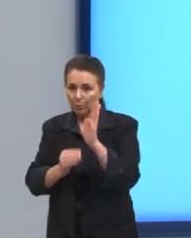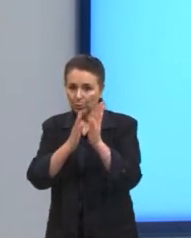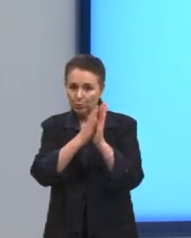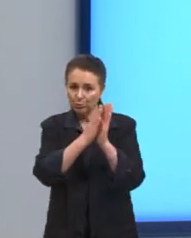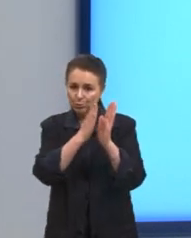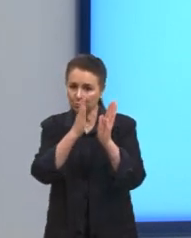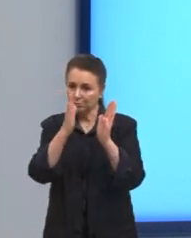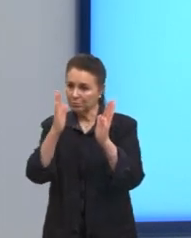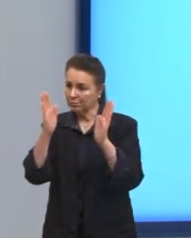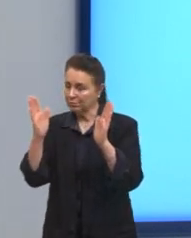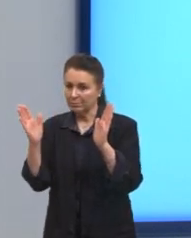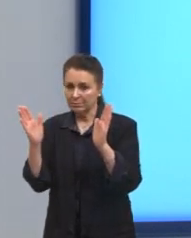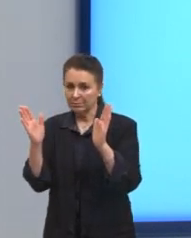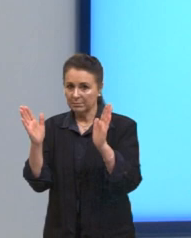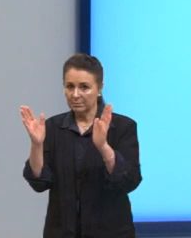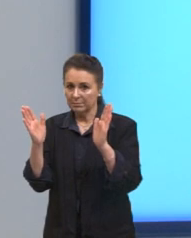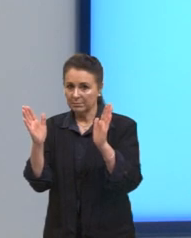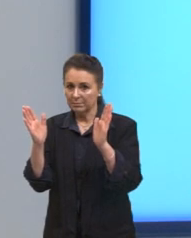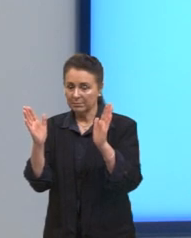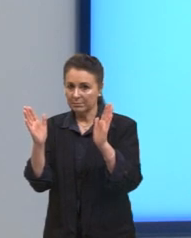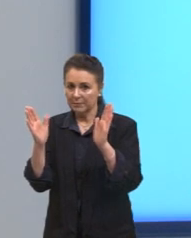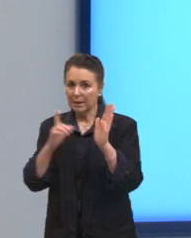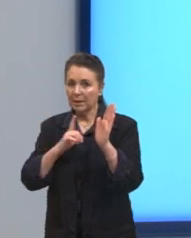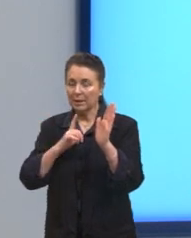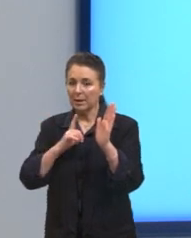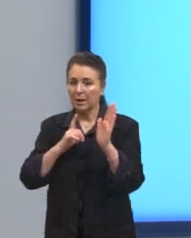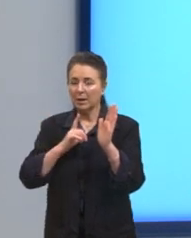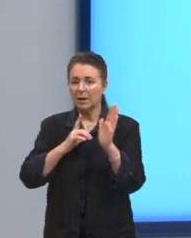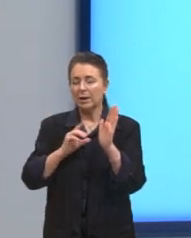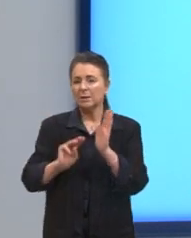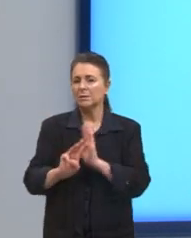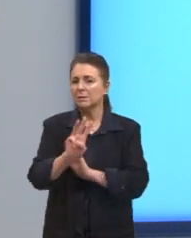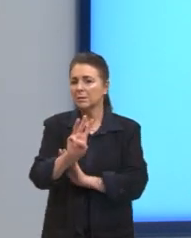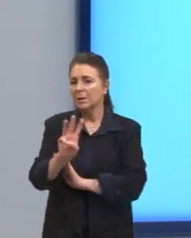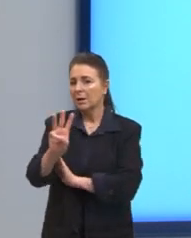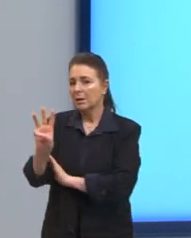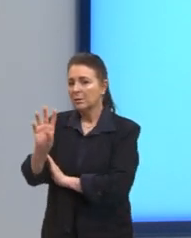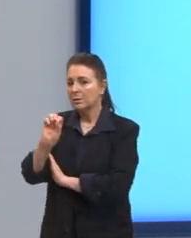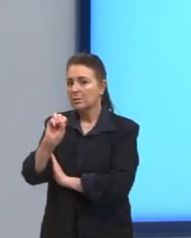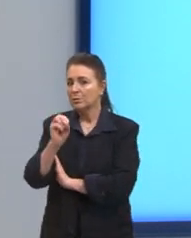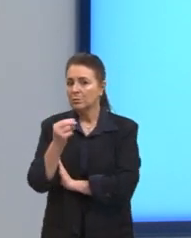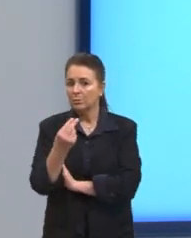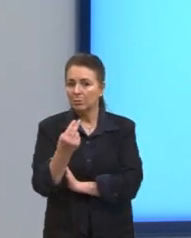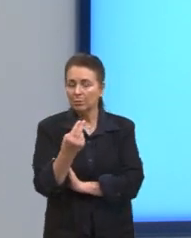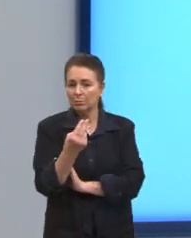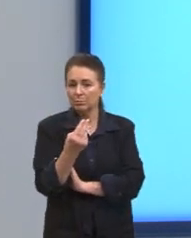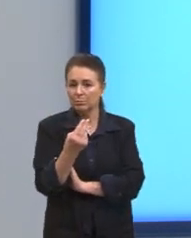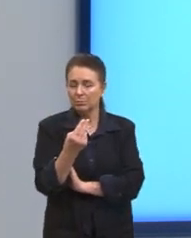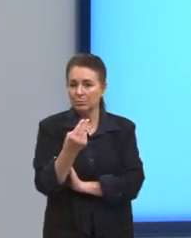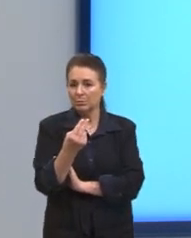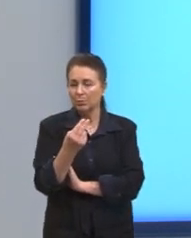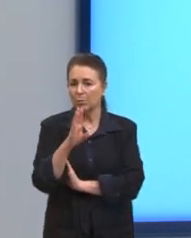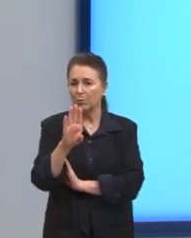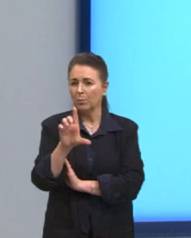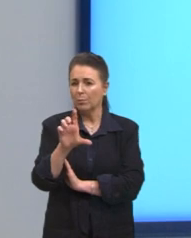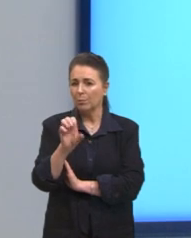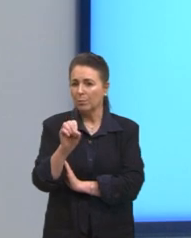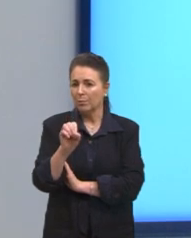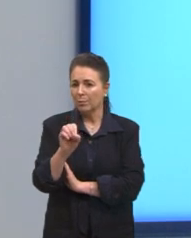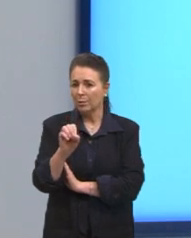aquele meu site ou aquele meu blog, né?